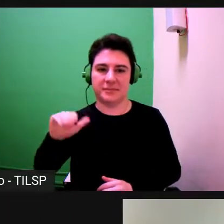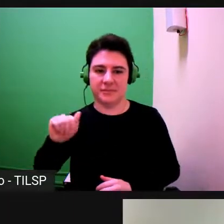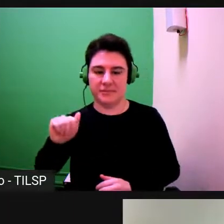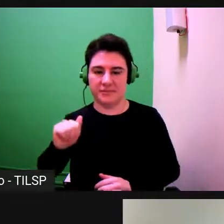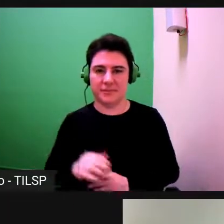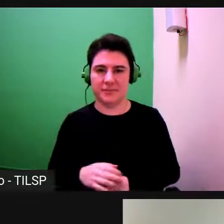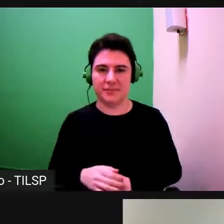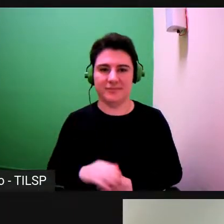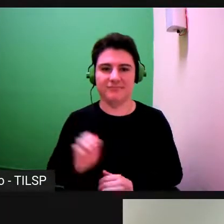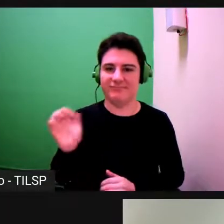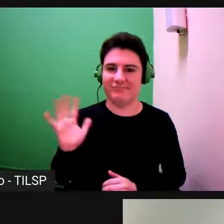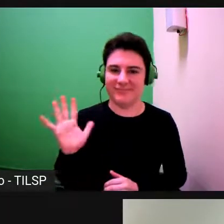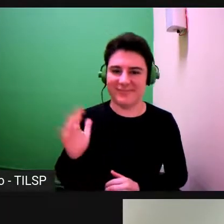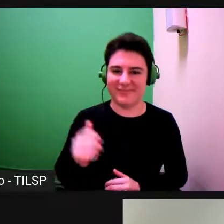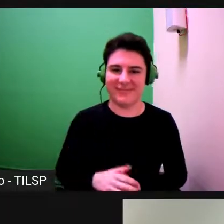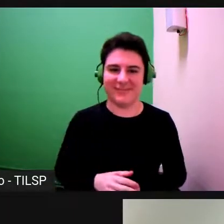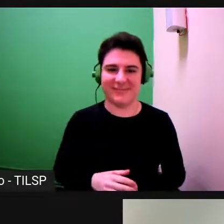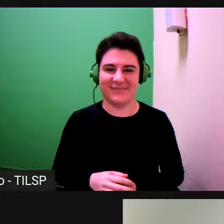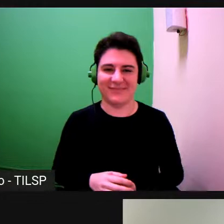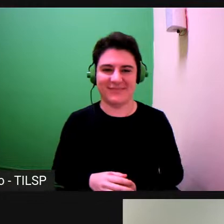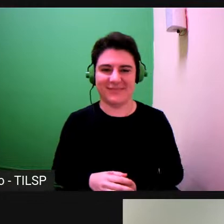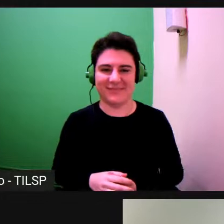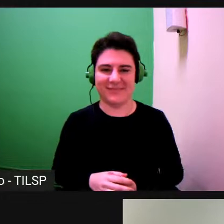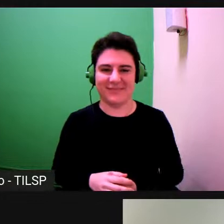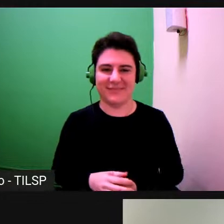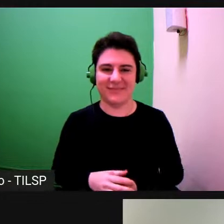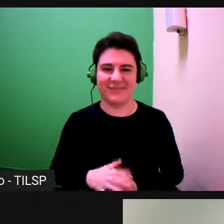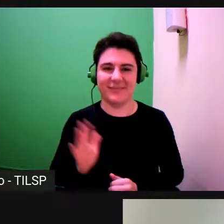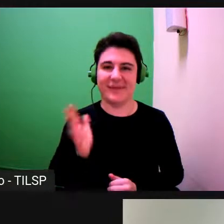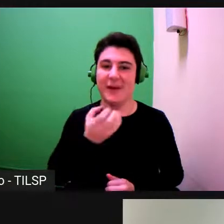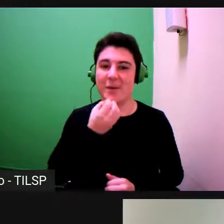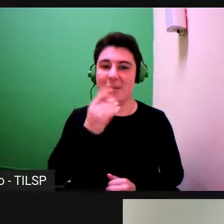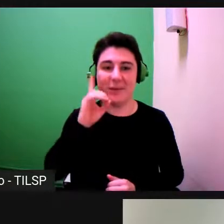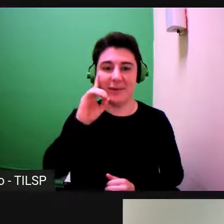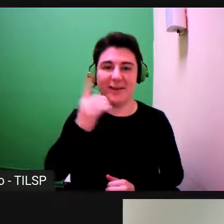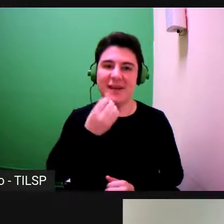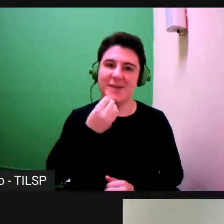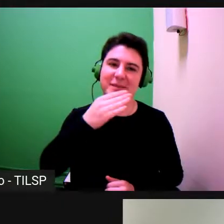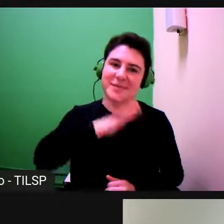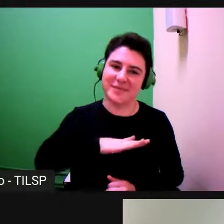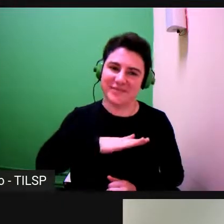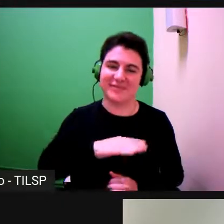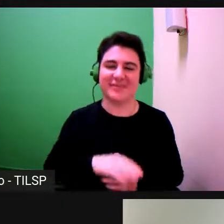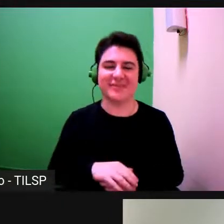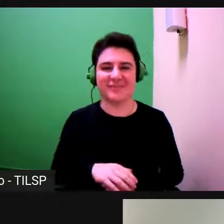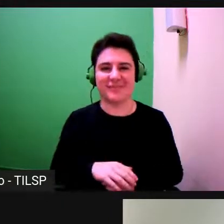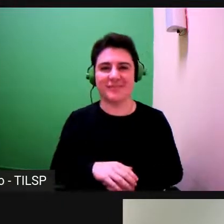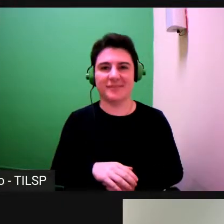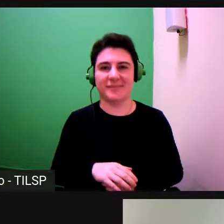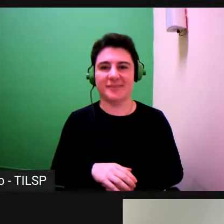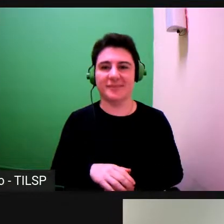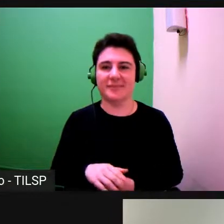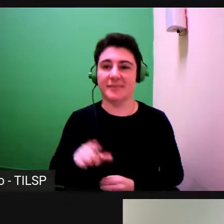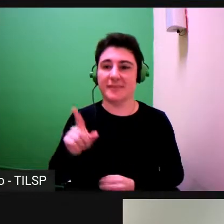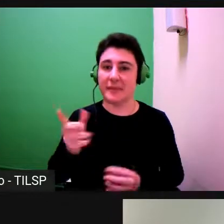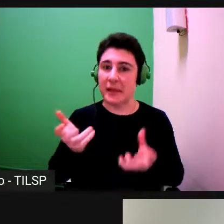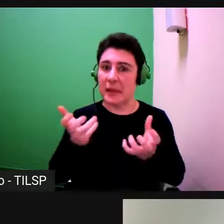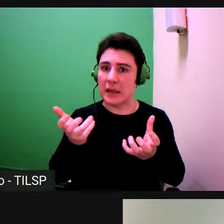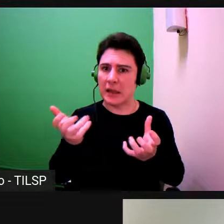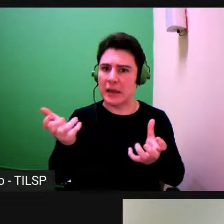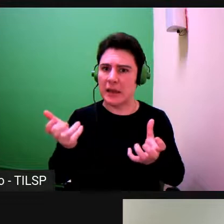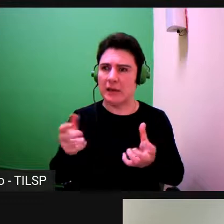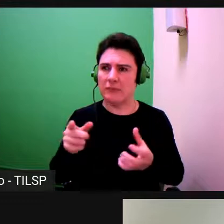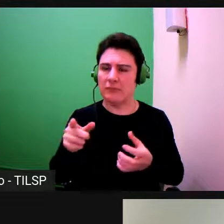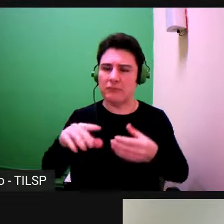Olá, Antônia. Olá, boa tarde, bom dia, boa tarde. Antônia, caso você queira acrescentar algo